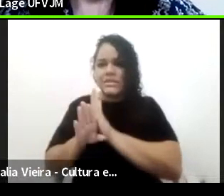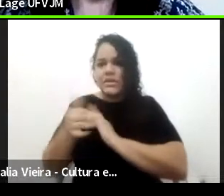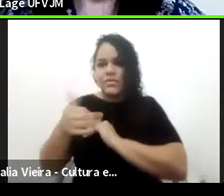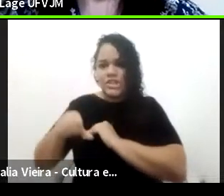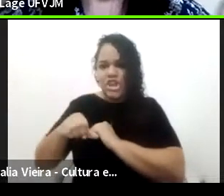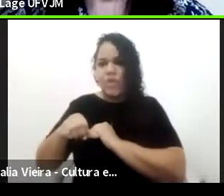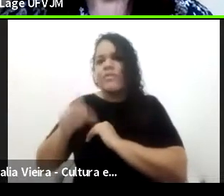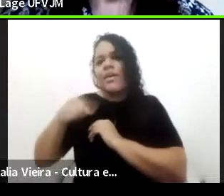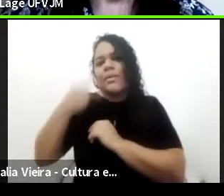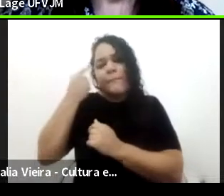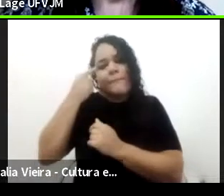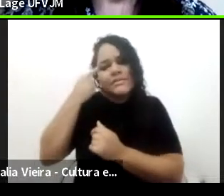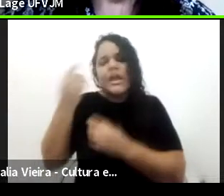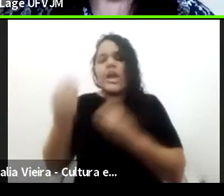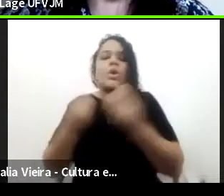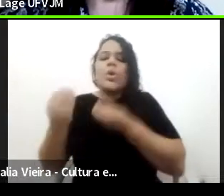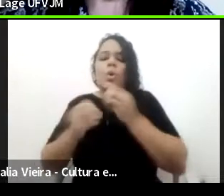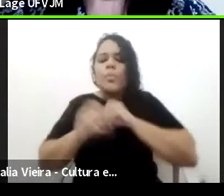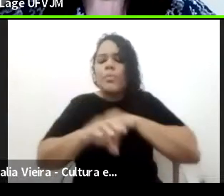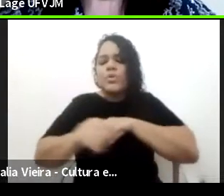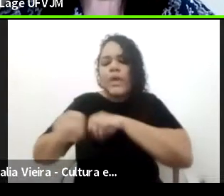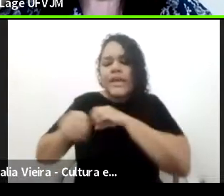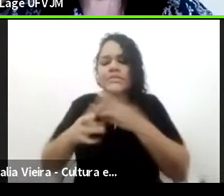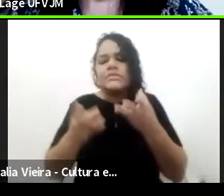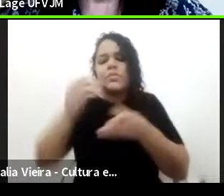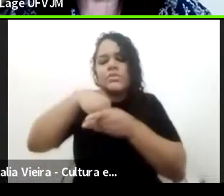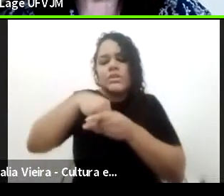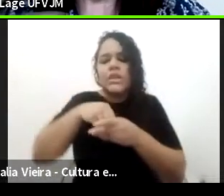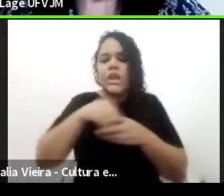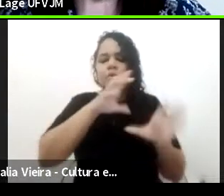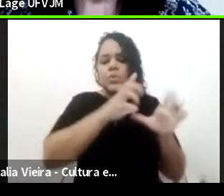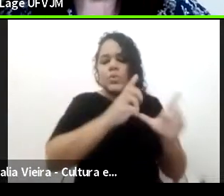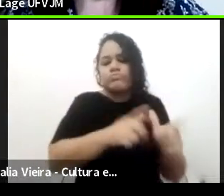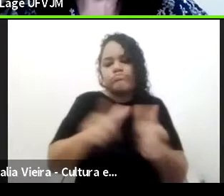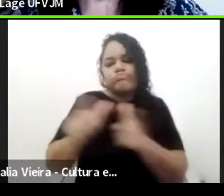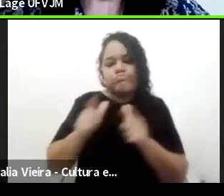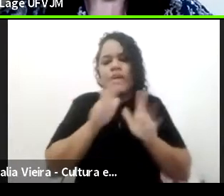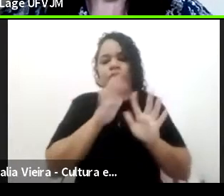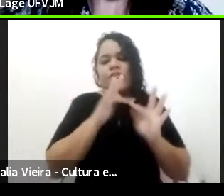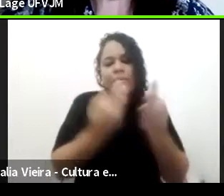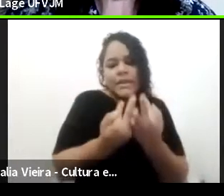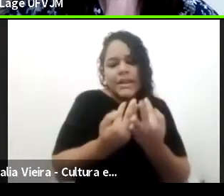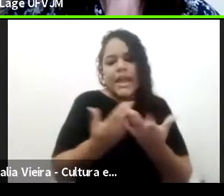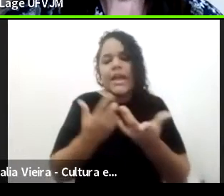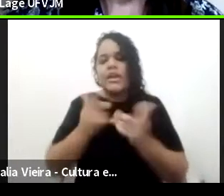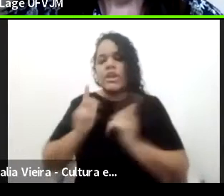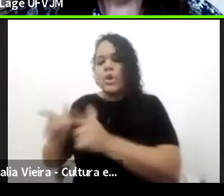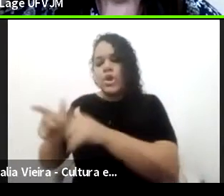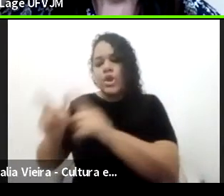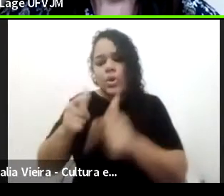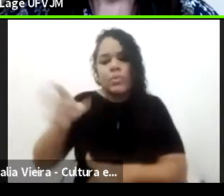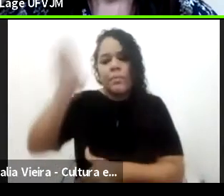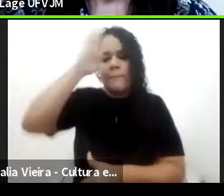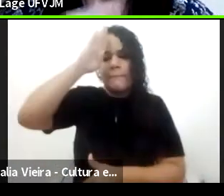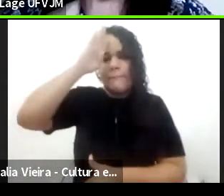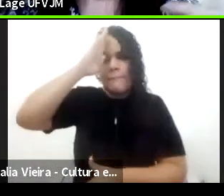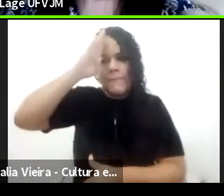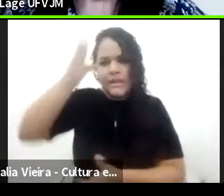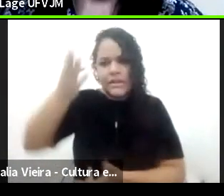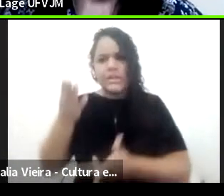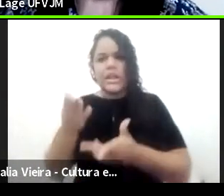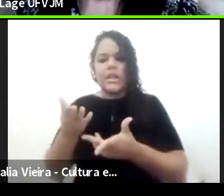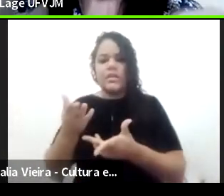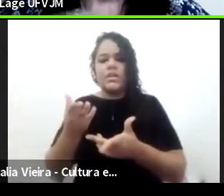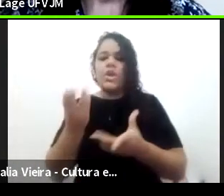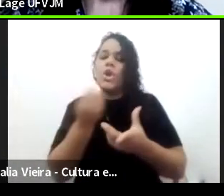familiares, como que ela vai circular nos ambientes, por exemplo, militares ou dentro da própria igreja, que